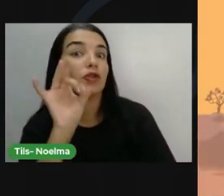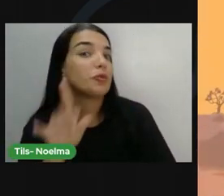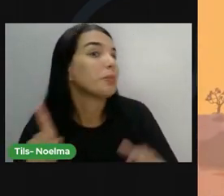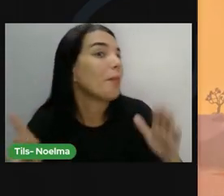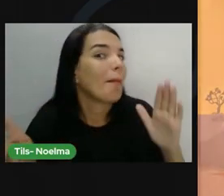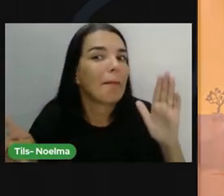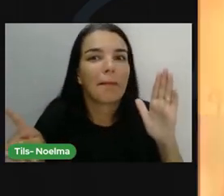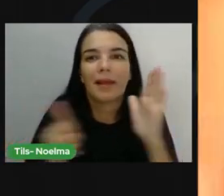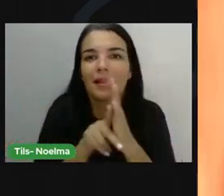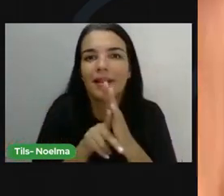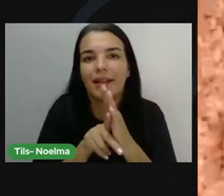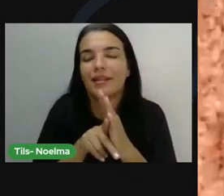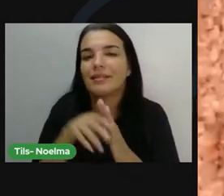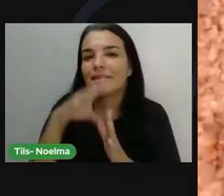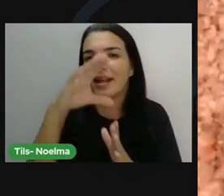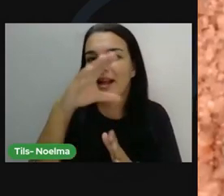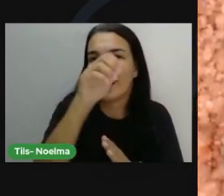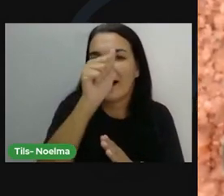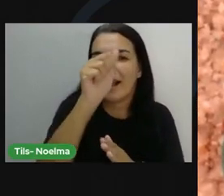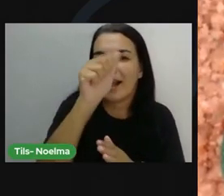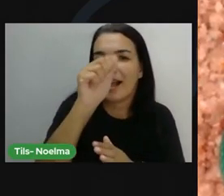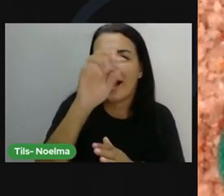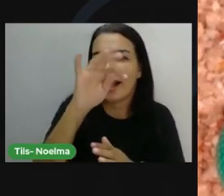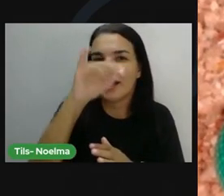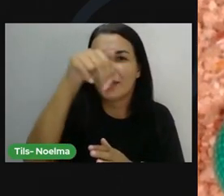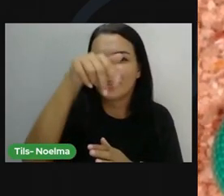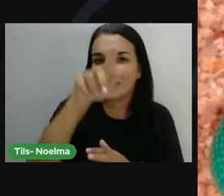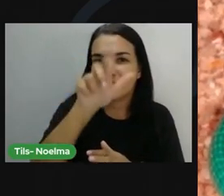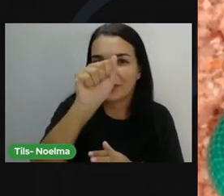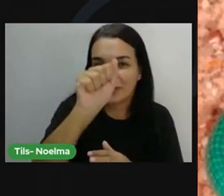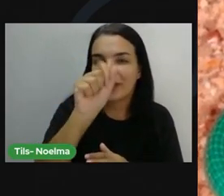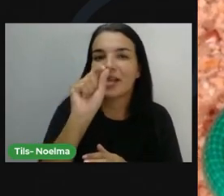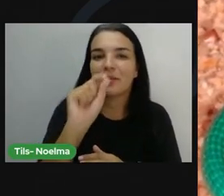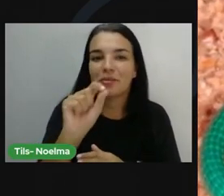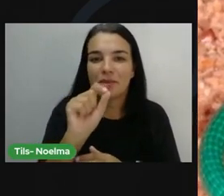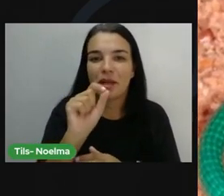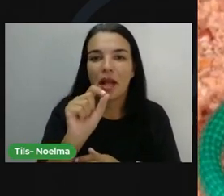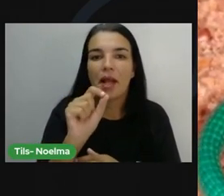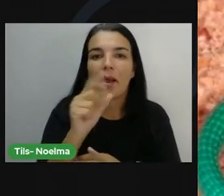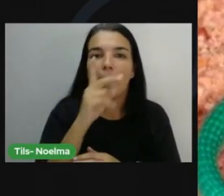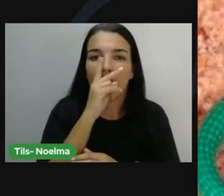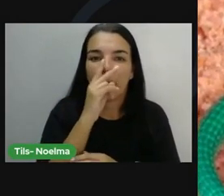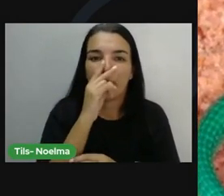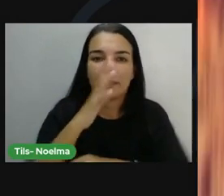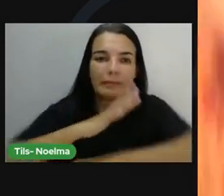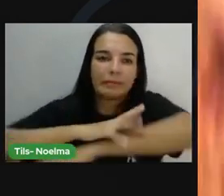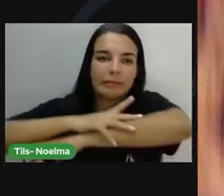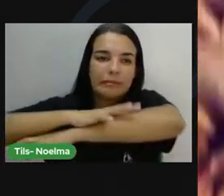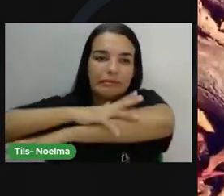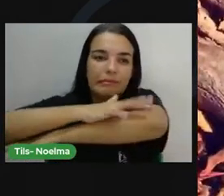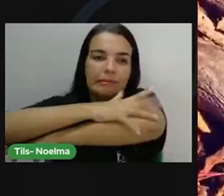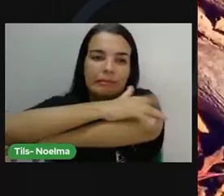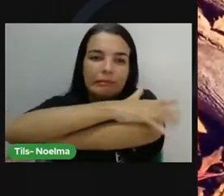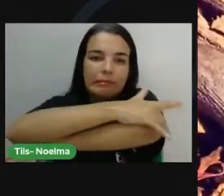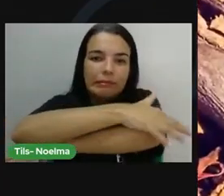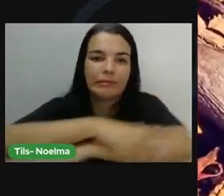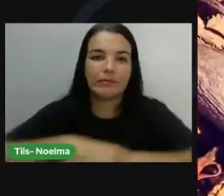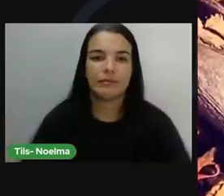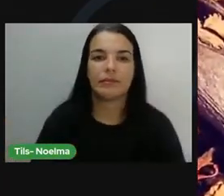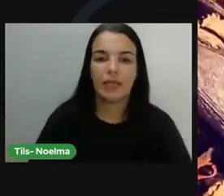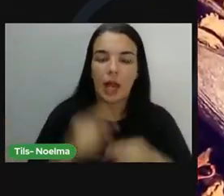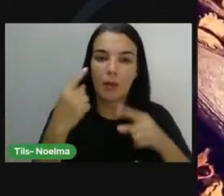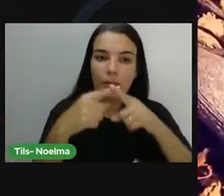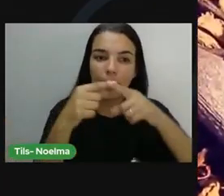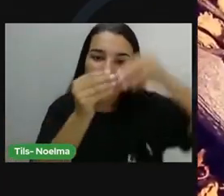caatinga do Piauí. Seu nome tem o termo calango, que significa lagartixa. De cauda verde,